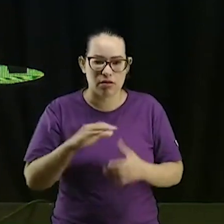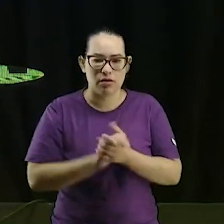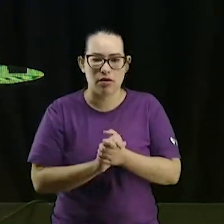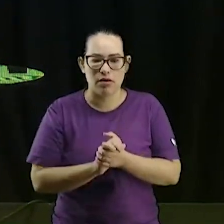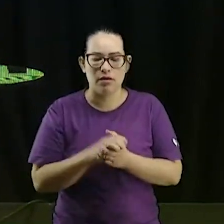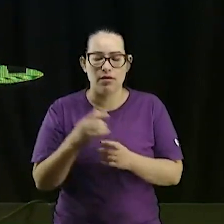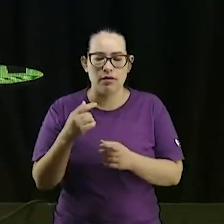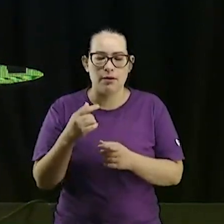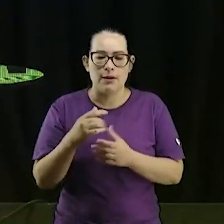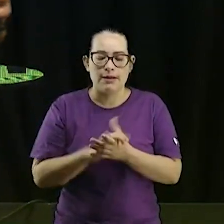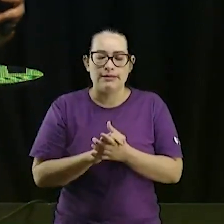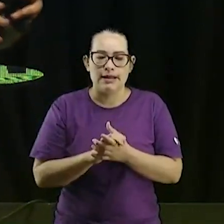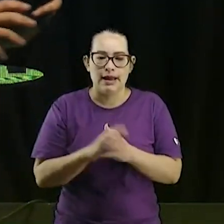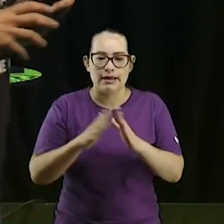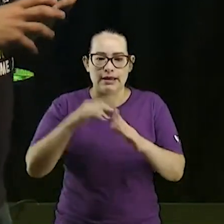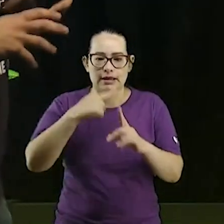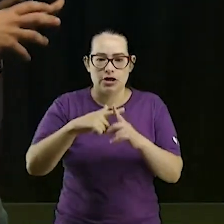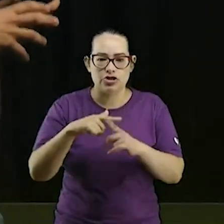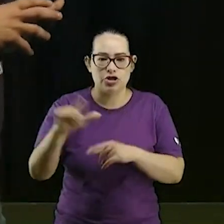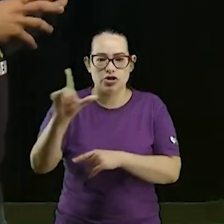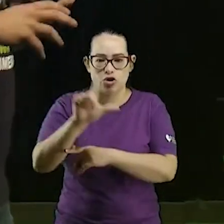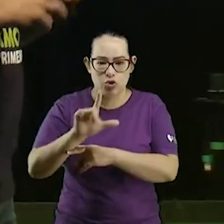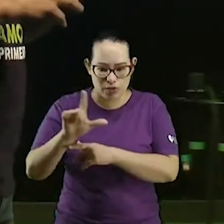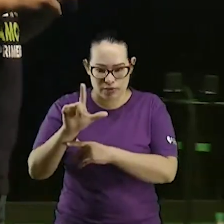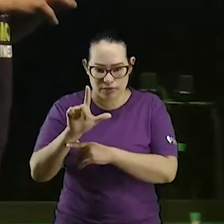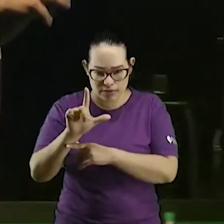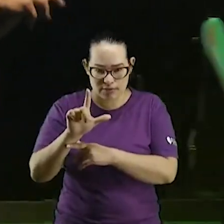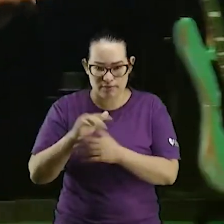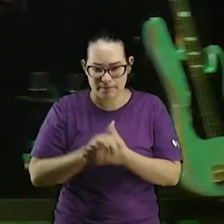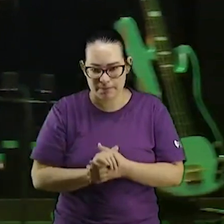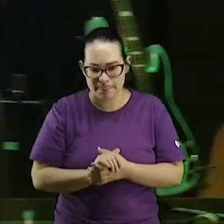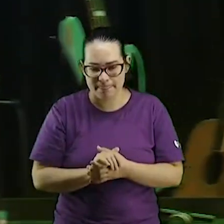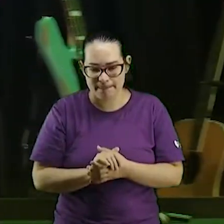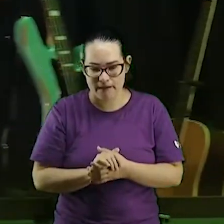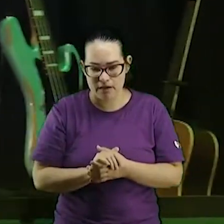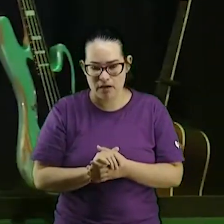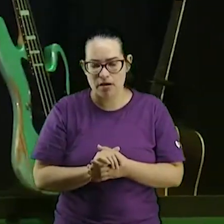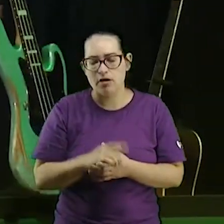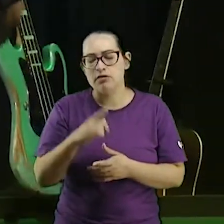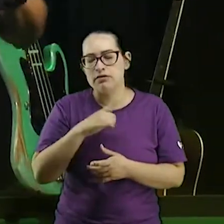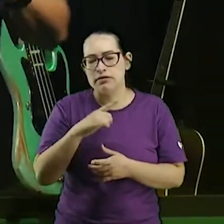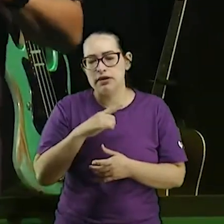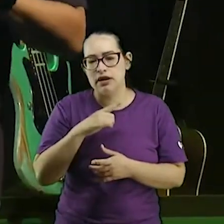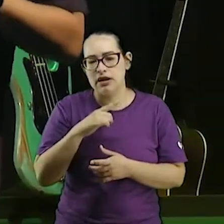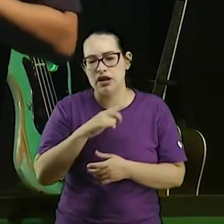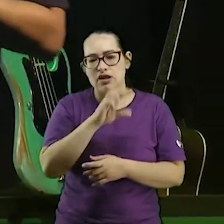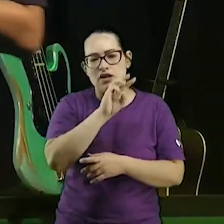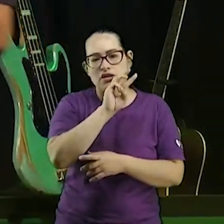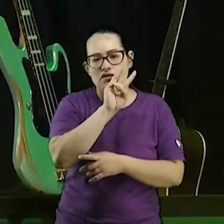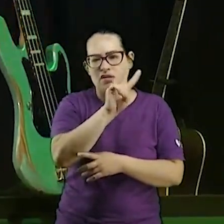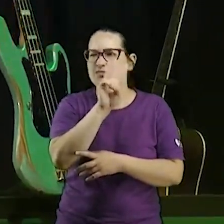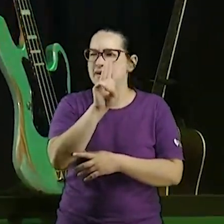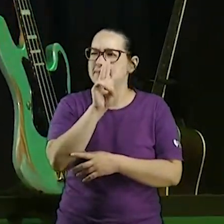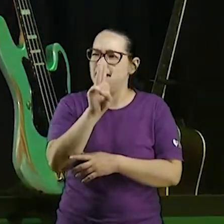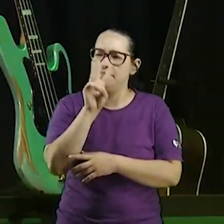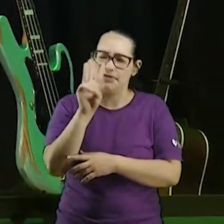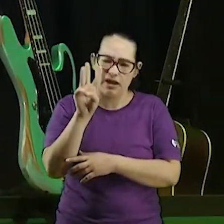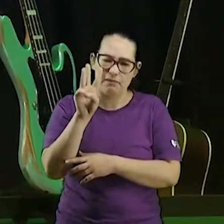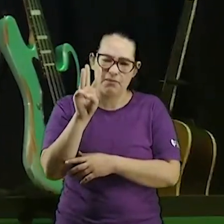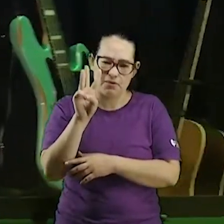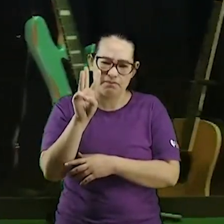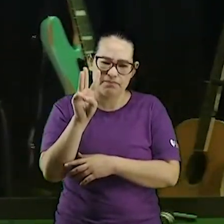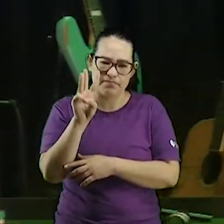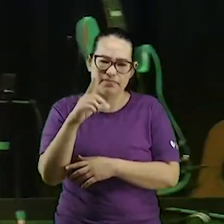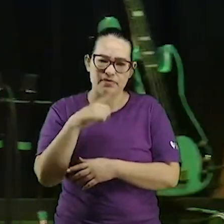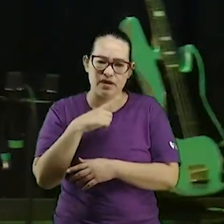central de londrina ele me deu o site do pastor barna um site famoso muitos aqui conhecem você